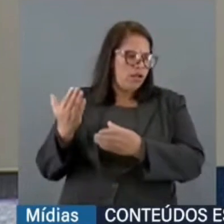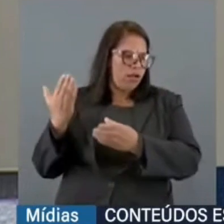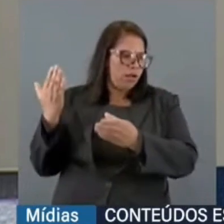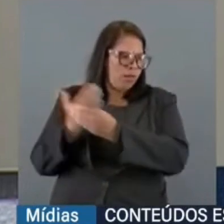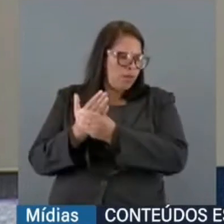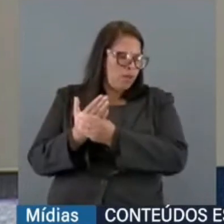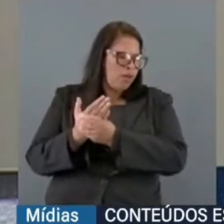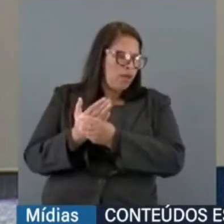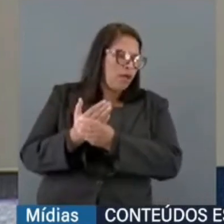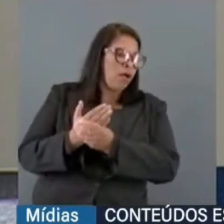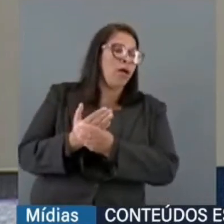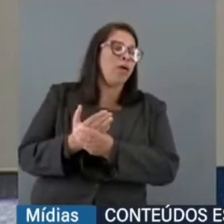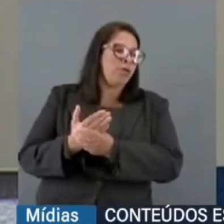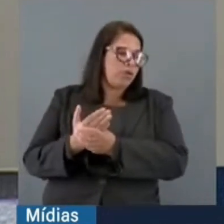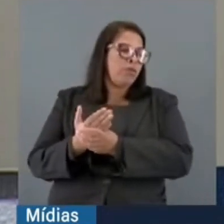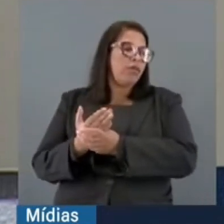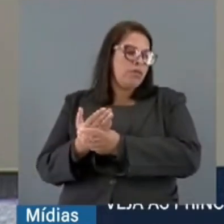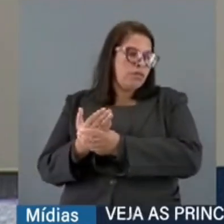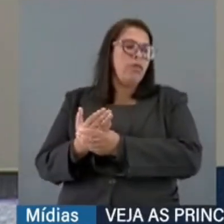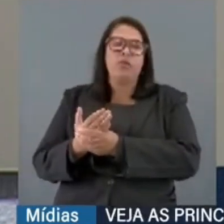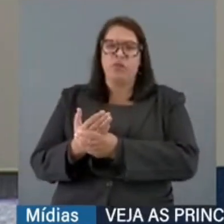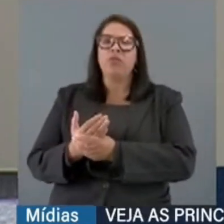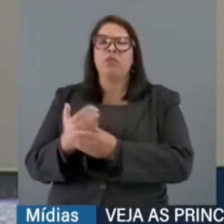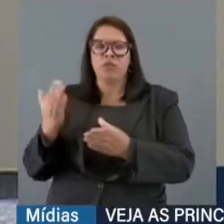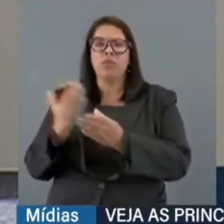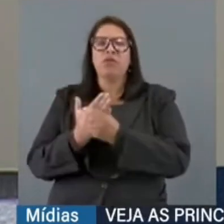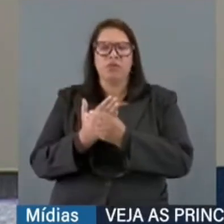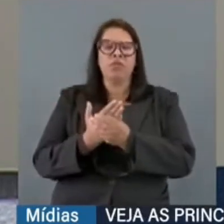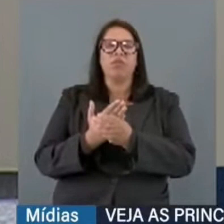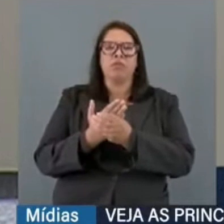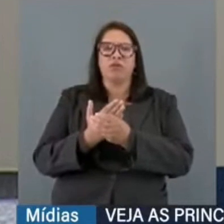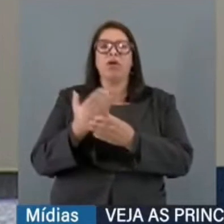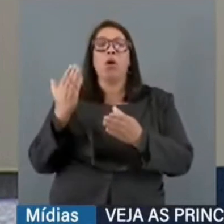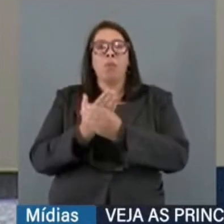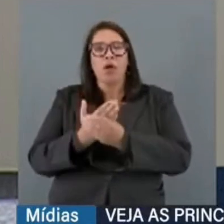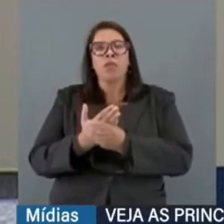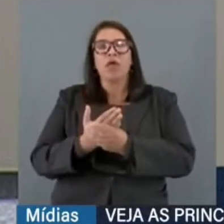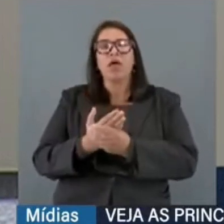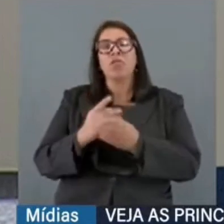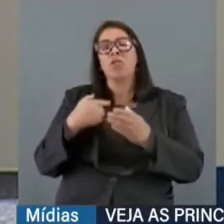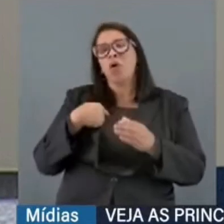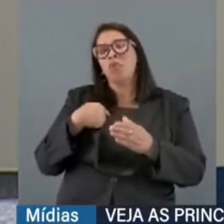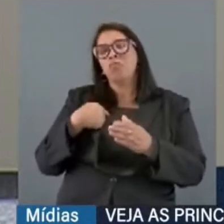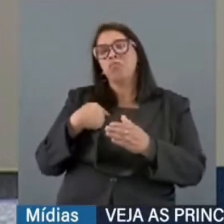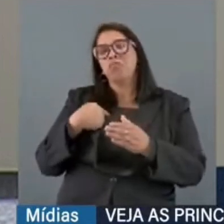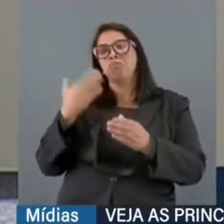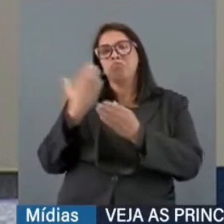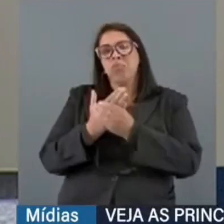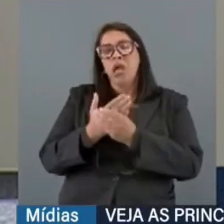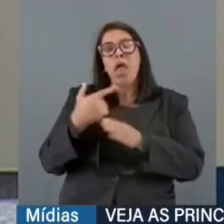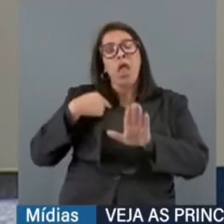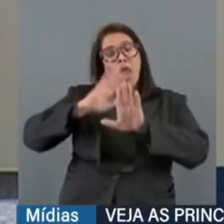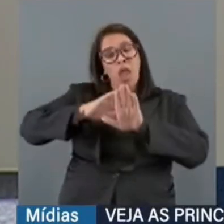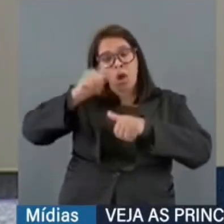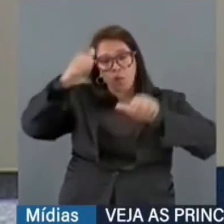necessário para aquilatar ou não uma hipótese de impedimento ou suspeição, analisar os autos,